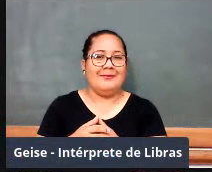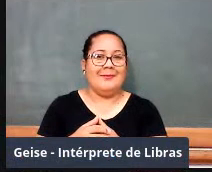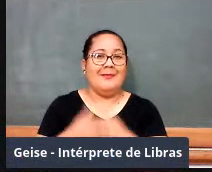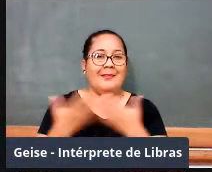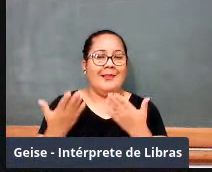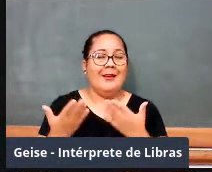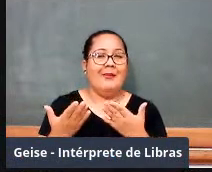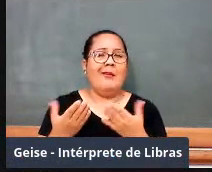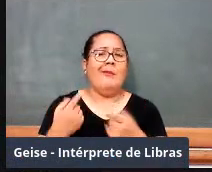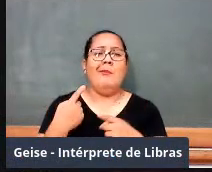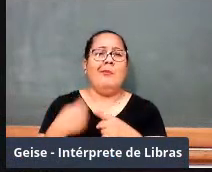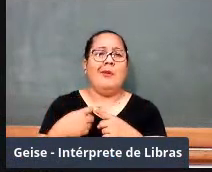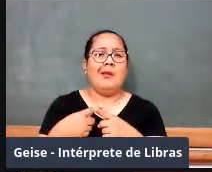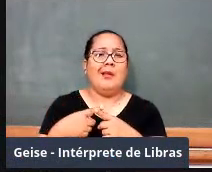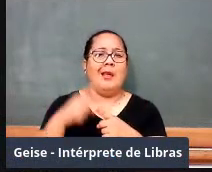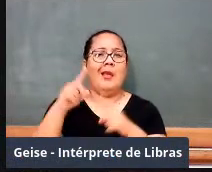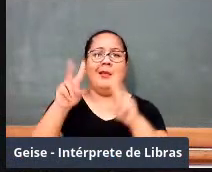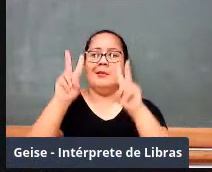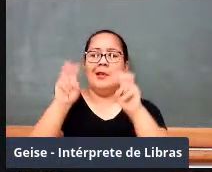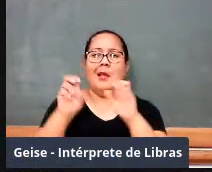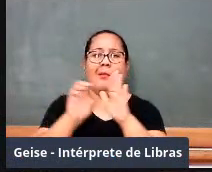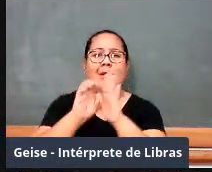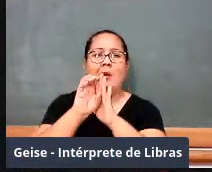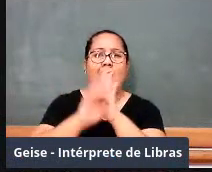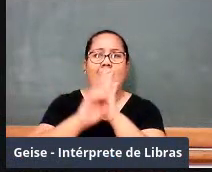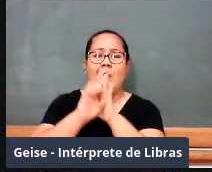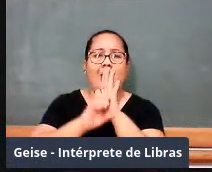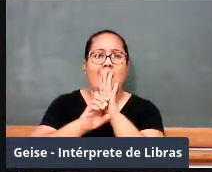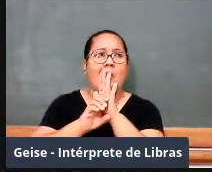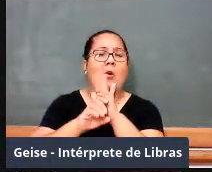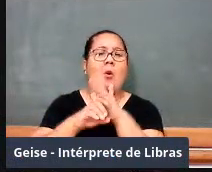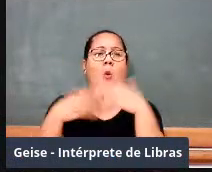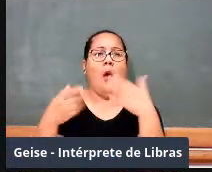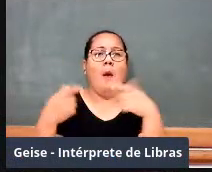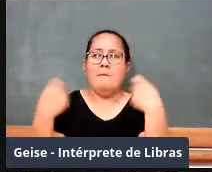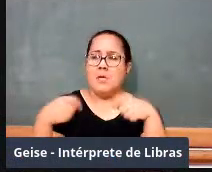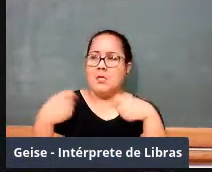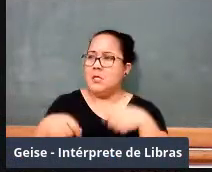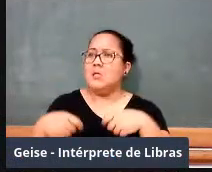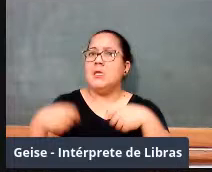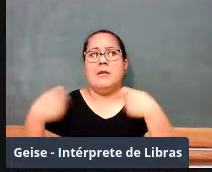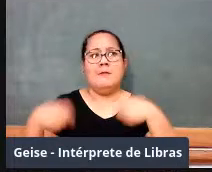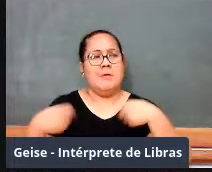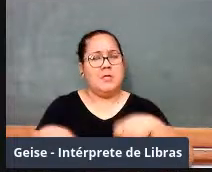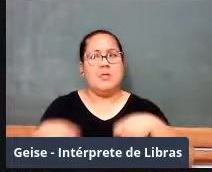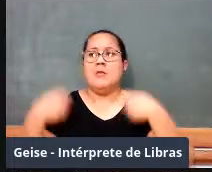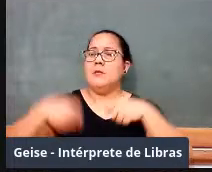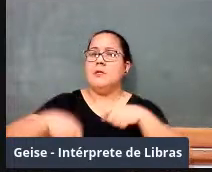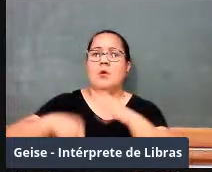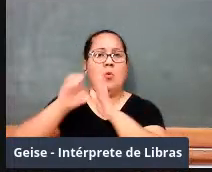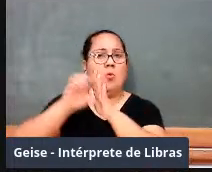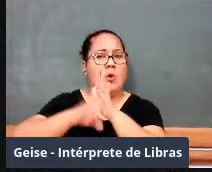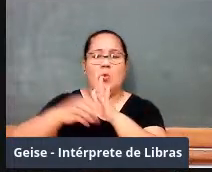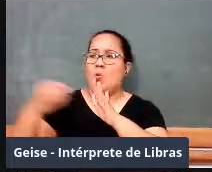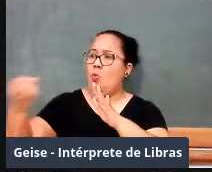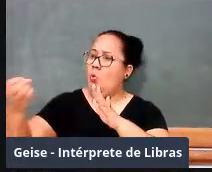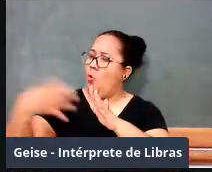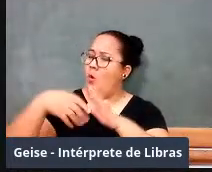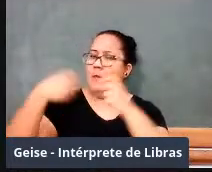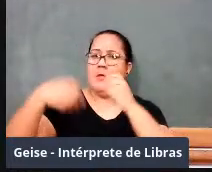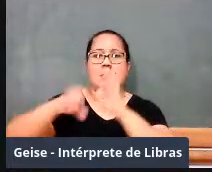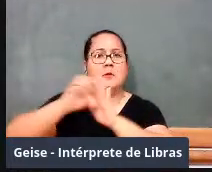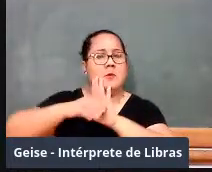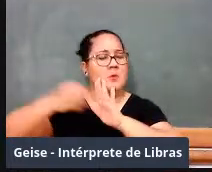discutir. E uma das coisas que se começa a discutir é que temos que elaborar um novo currículo, não é? Uma